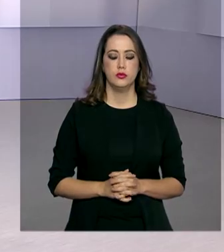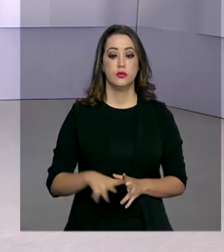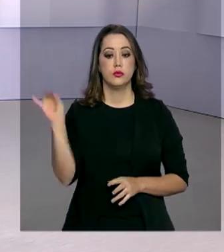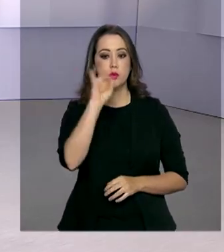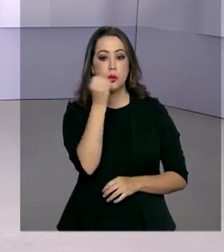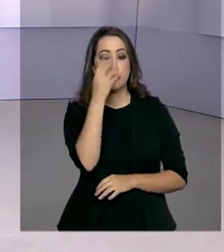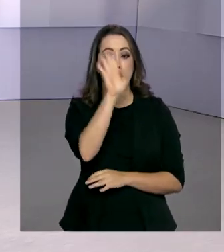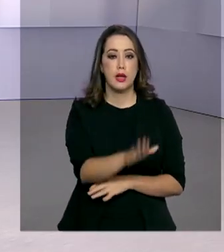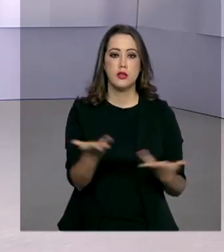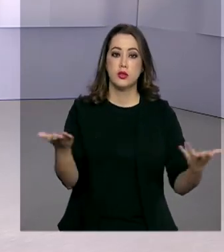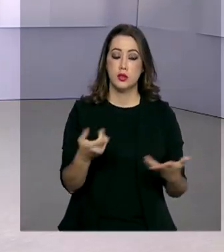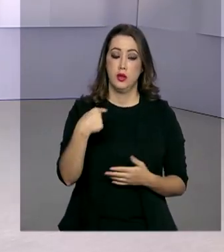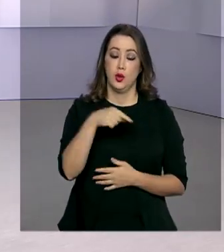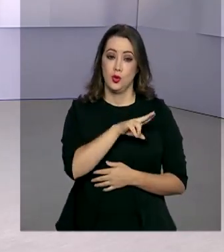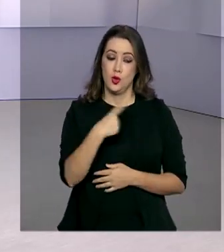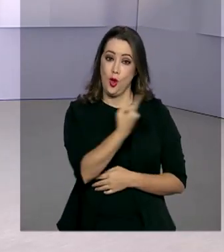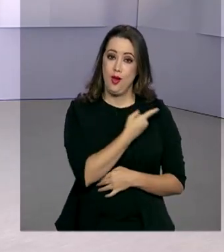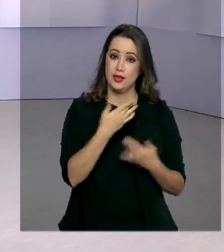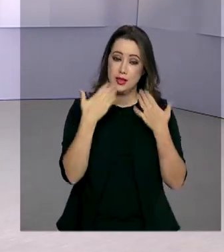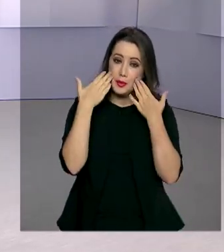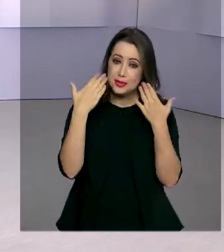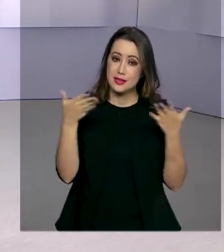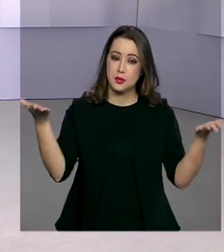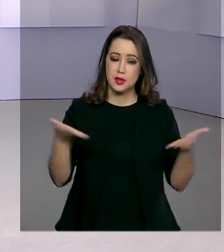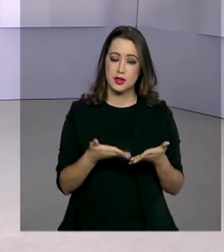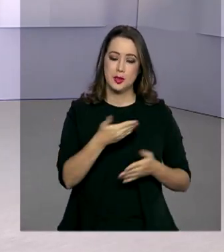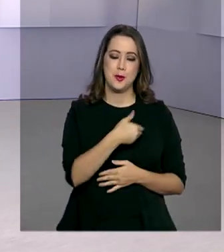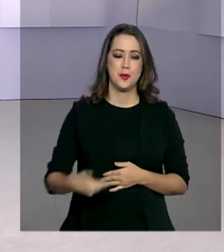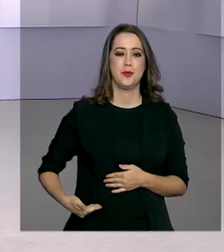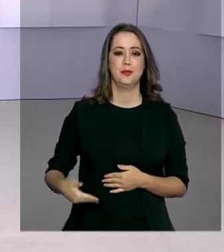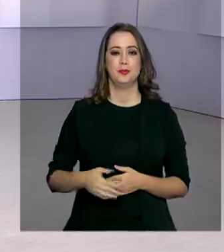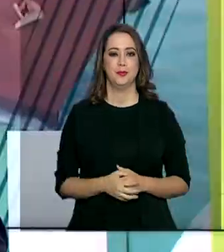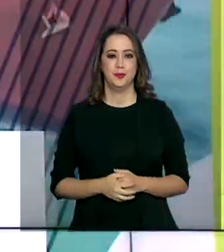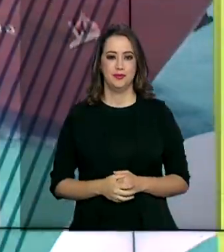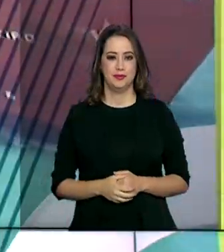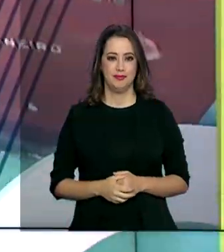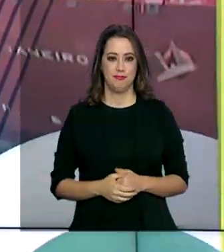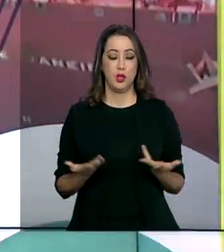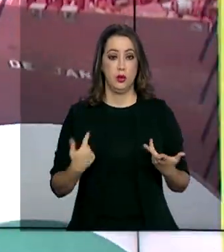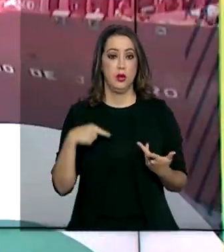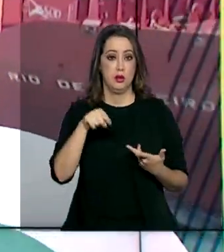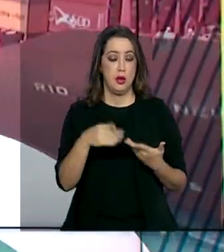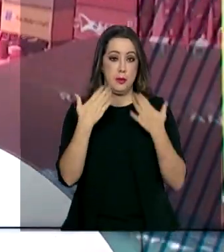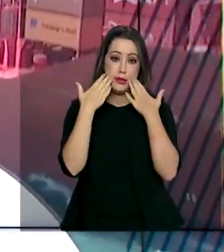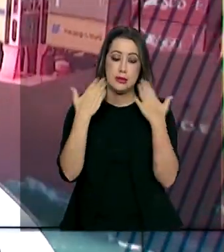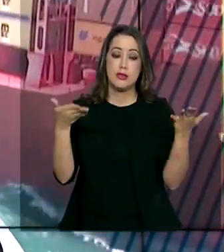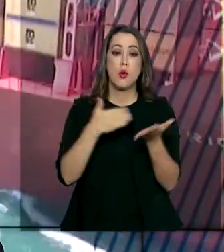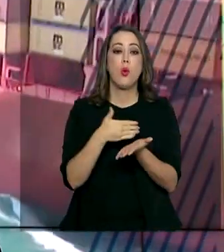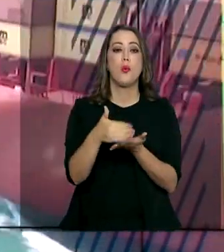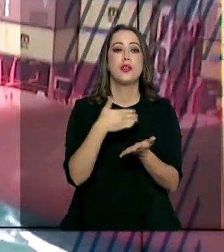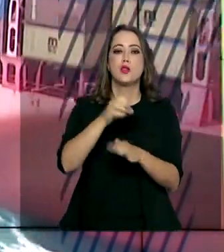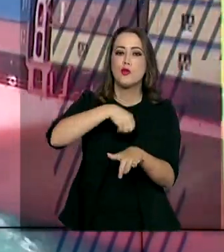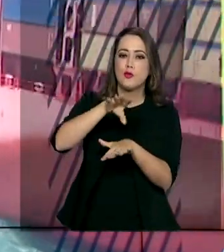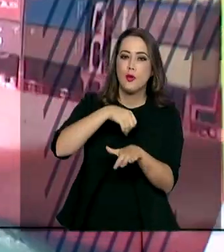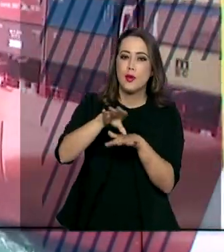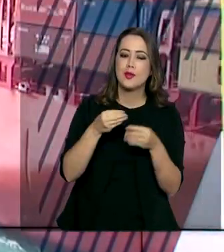Olá, boa tarde. Eu, Roberto Camargo, sigo com você em mais um Governo Agora. E esta edição começa com uma notícia que pode dar